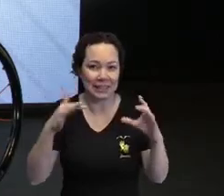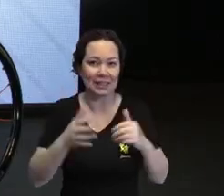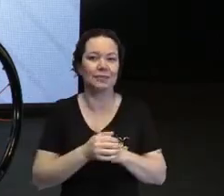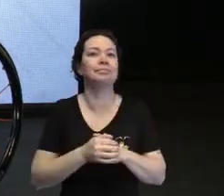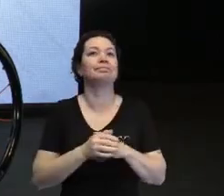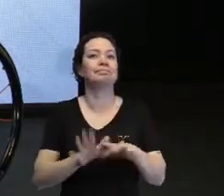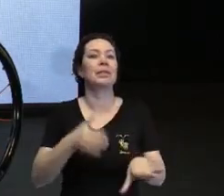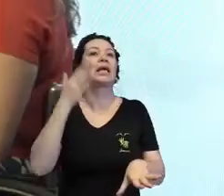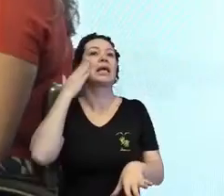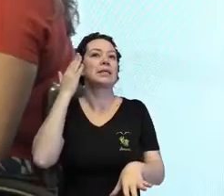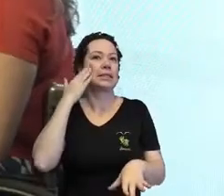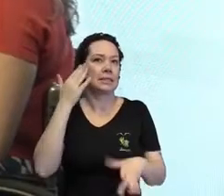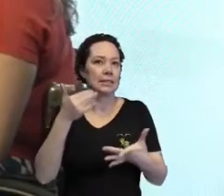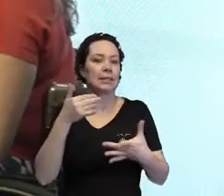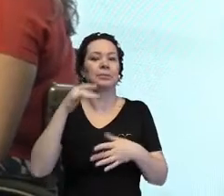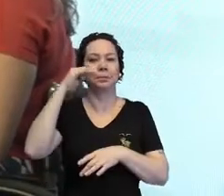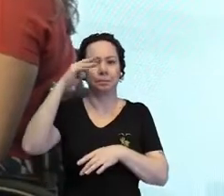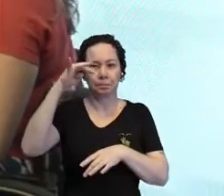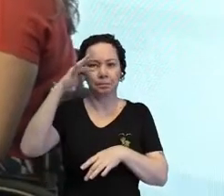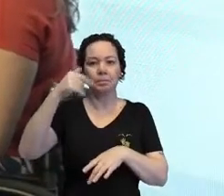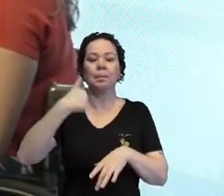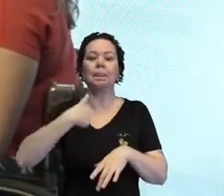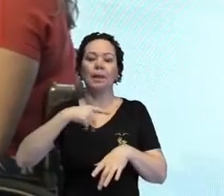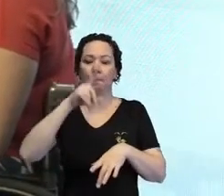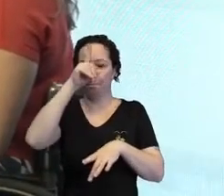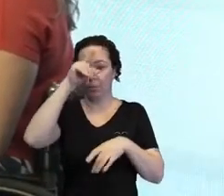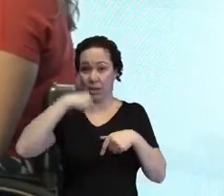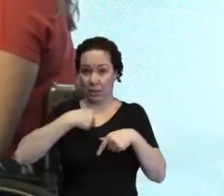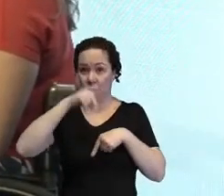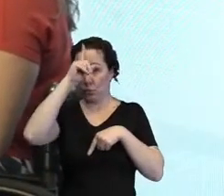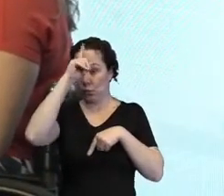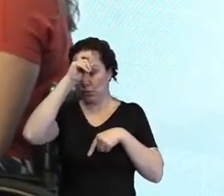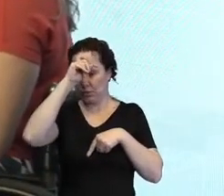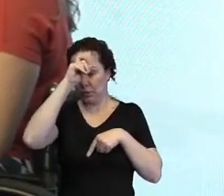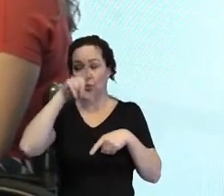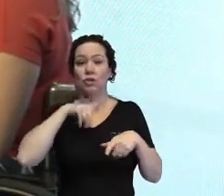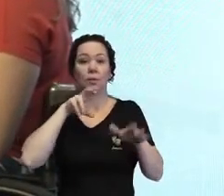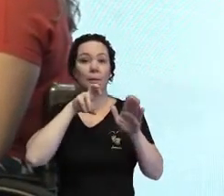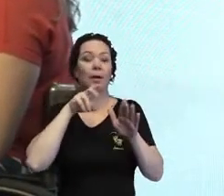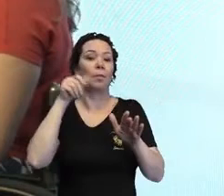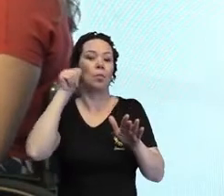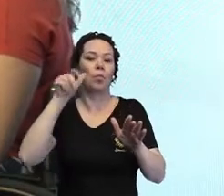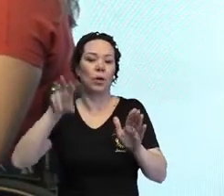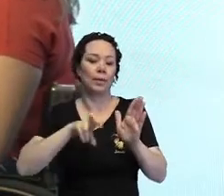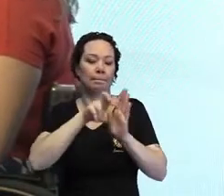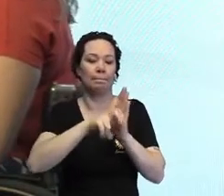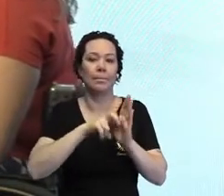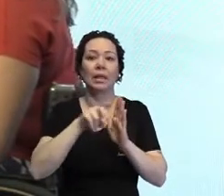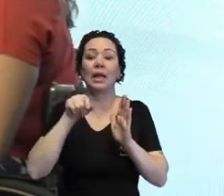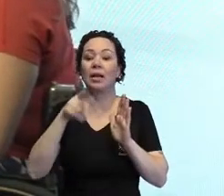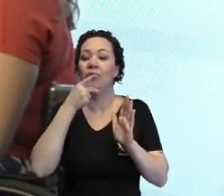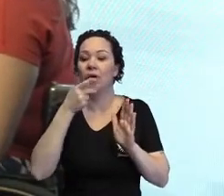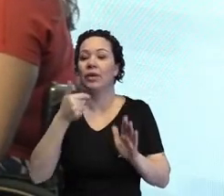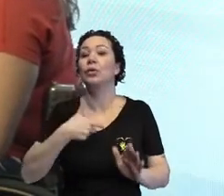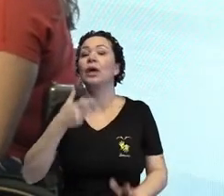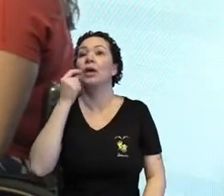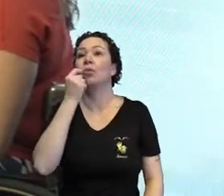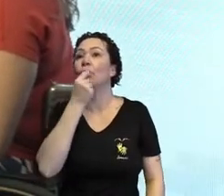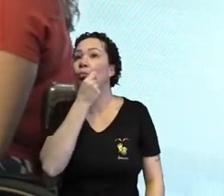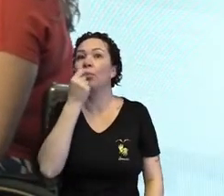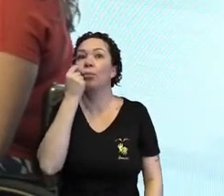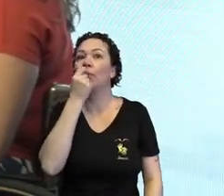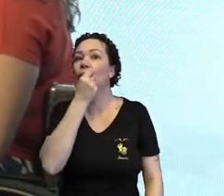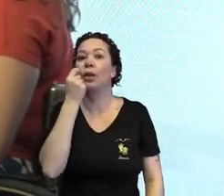reabilitação, eu me lembro muito de uma menina tetraplégica que dizia que queria passar batom, só que ela